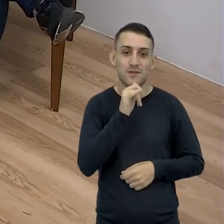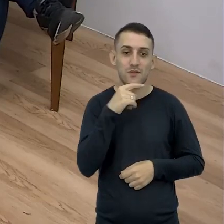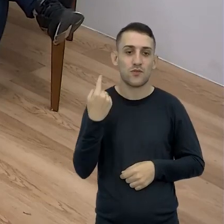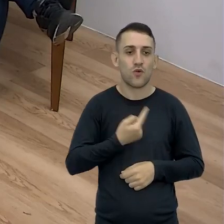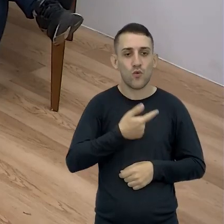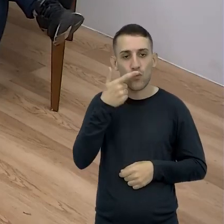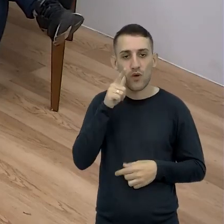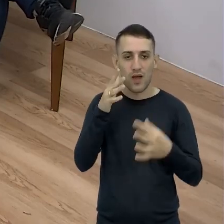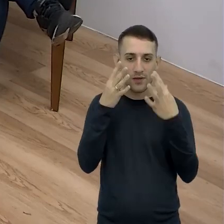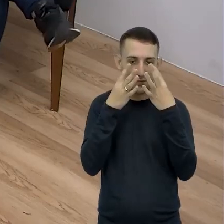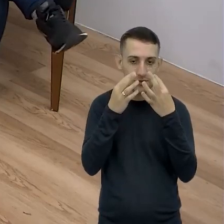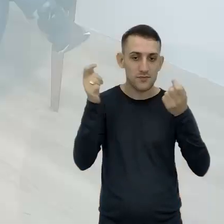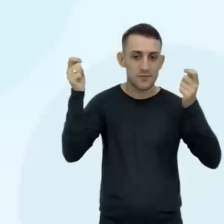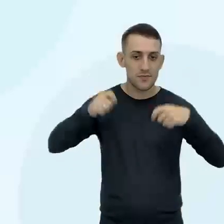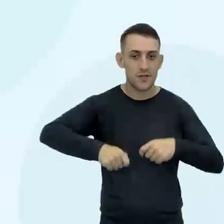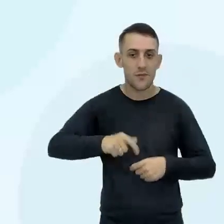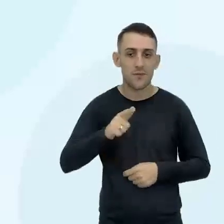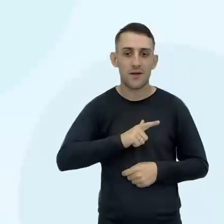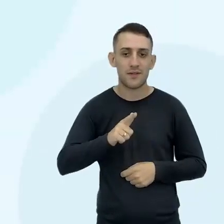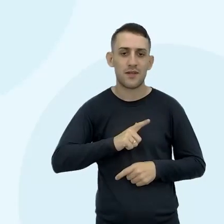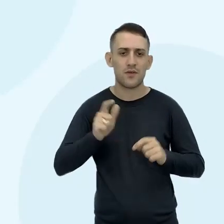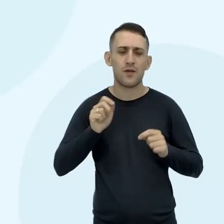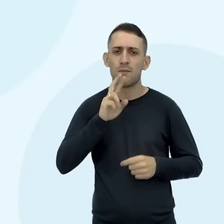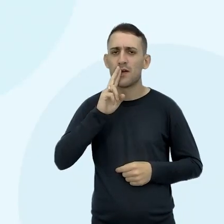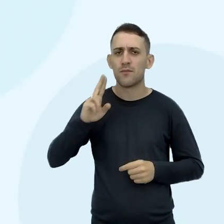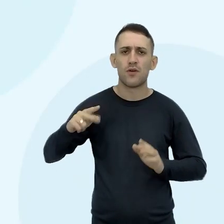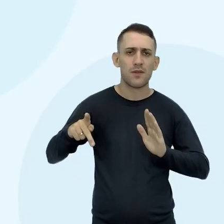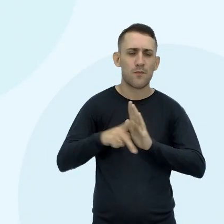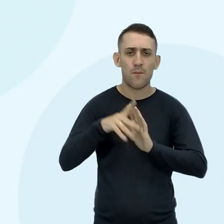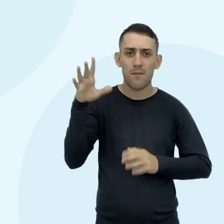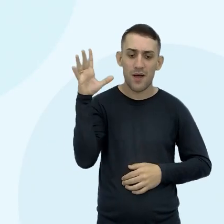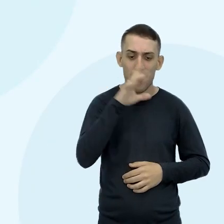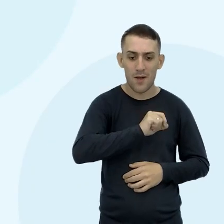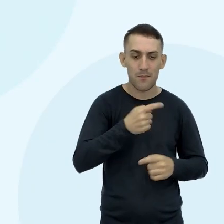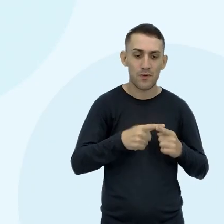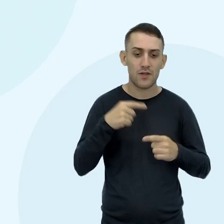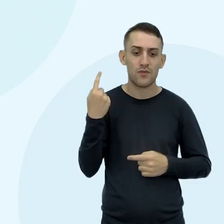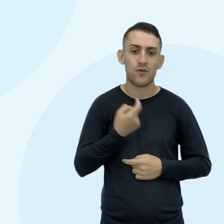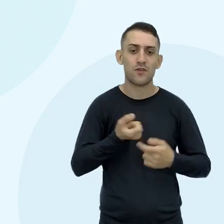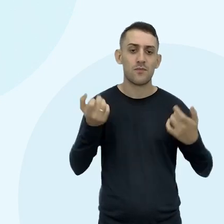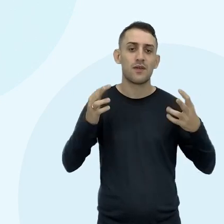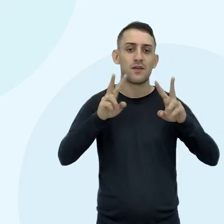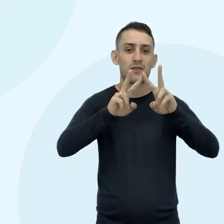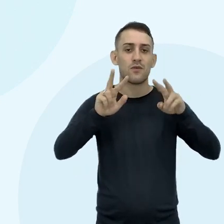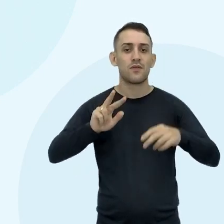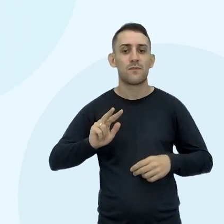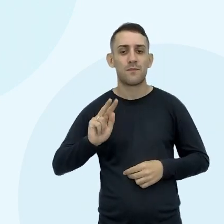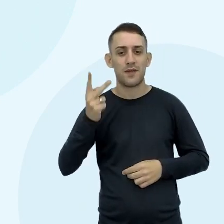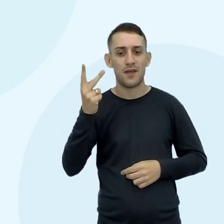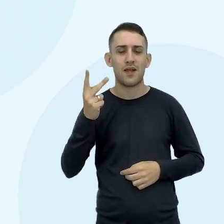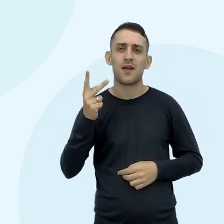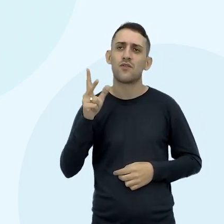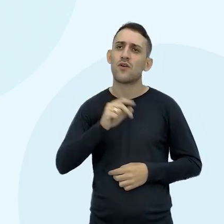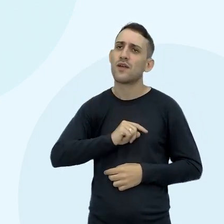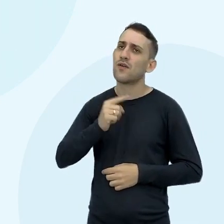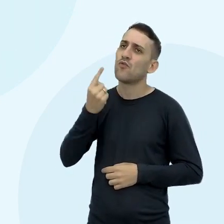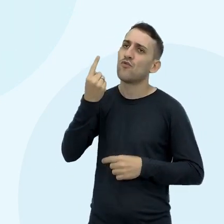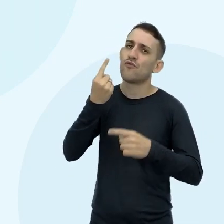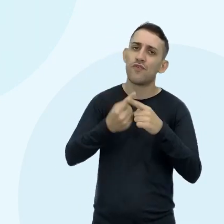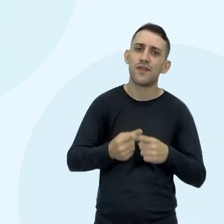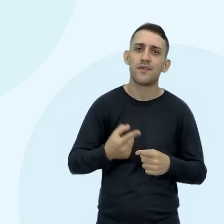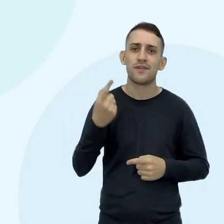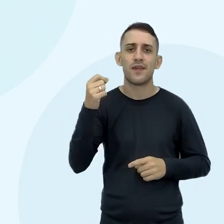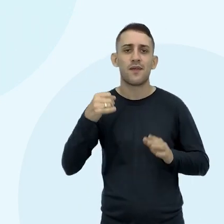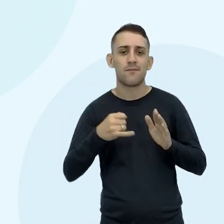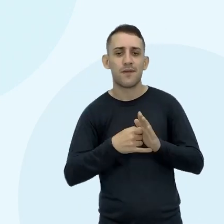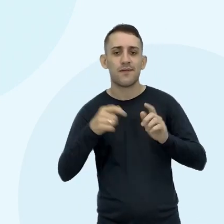observar Para ter uma Até uma resposta Mais rápida Porque a gente vai falar De pH Vai falar Ah, é 1 vezes 10